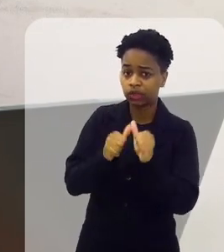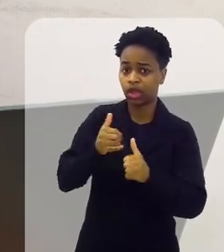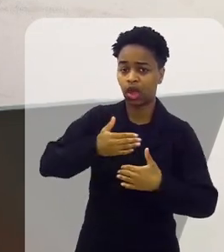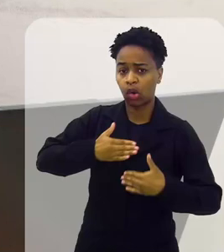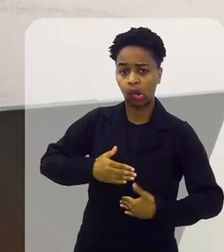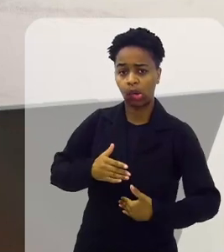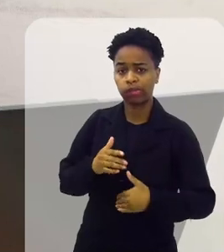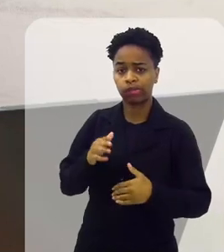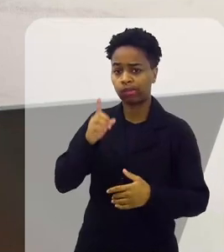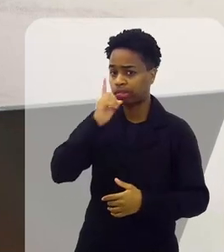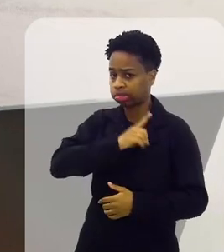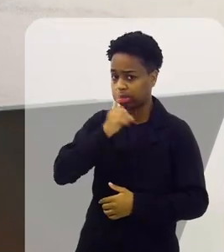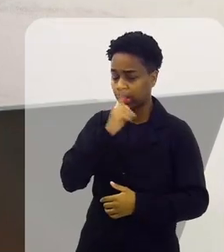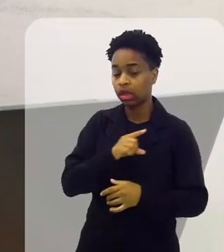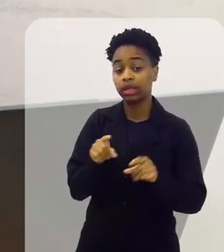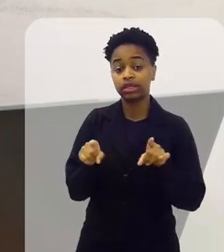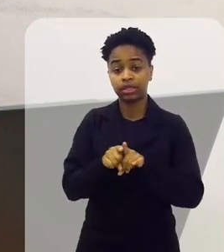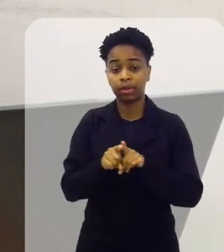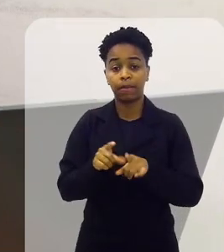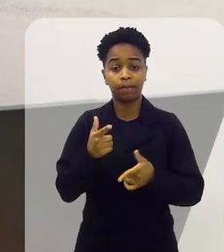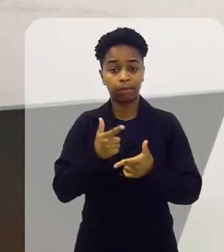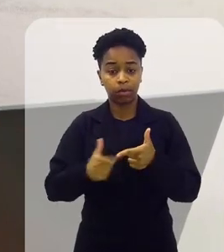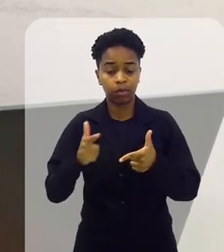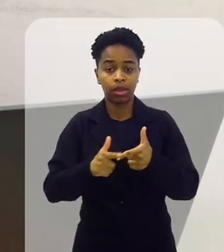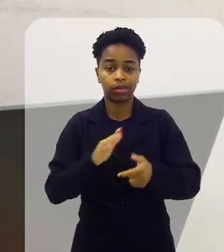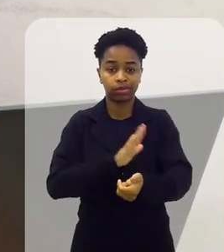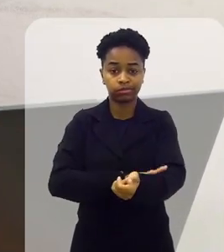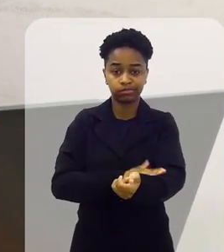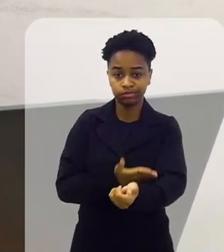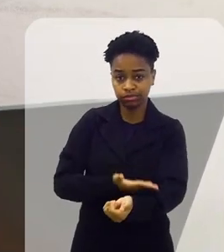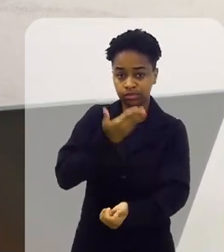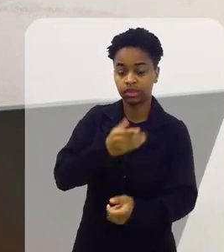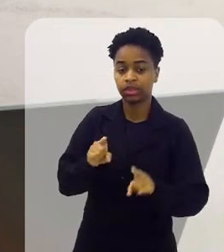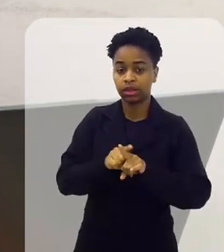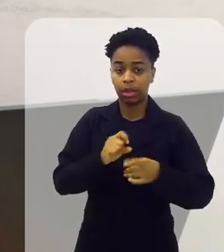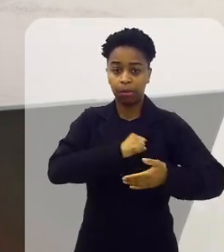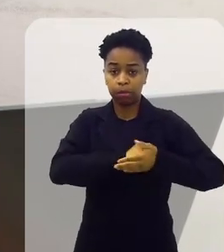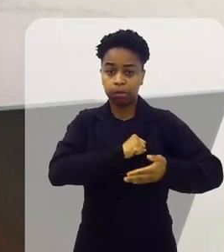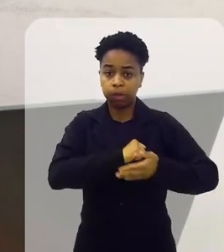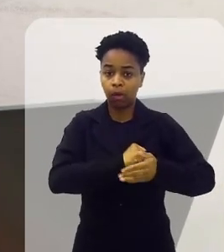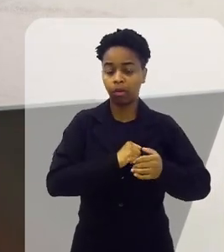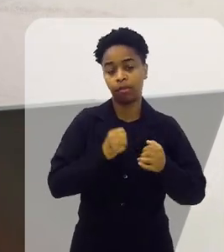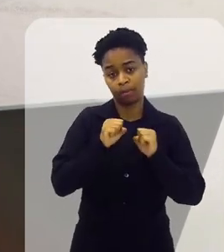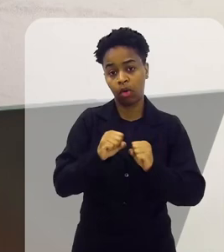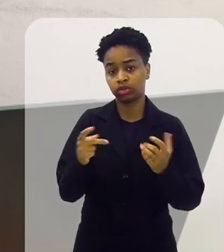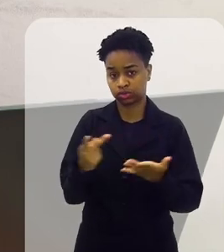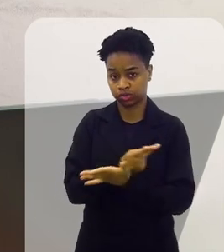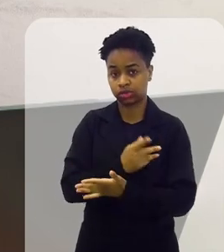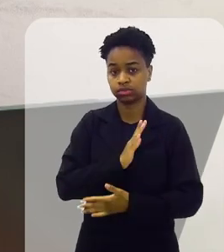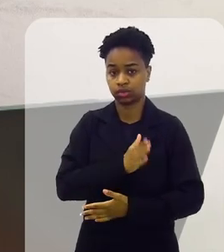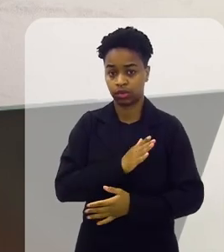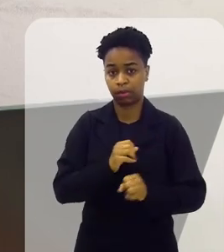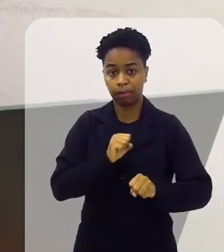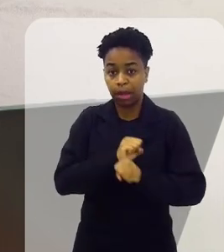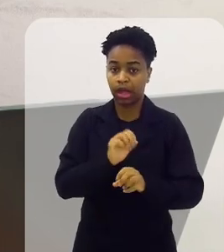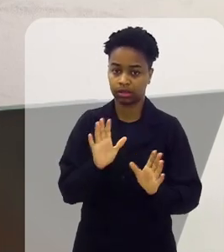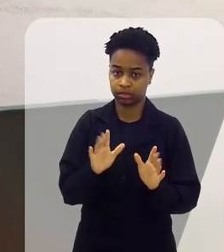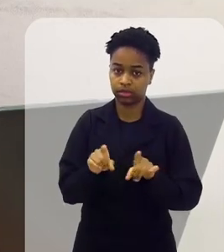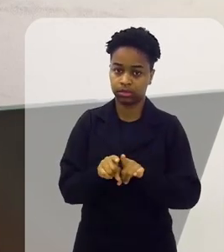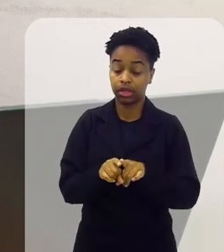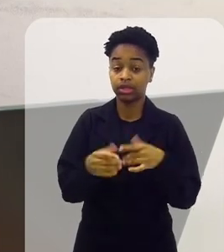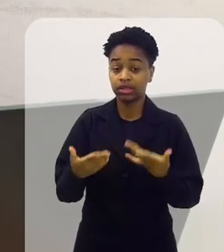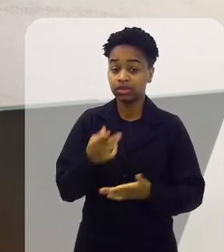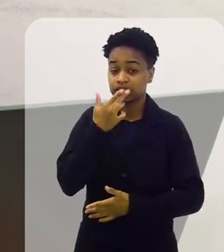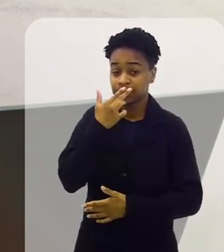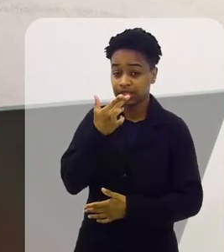Muitos problemas, os problemas de hipertensão arterial, problemas com infarto no miocárdio. Então, quer dizer, o